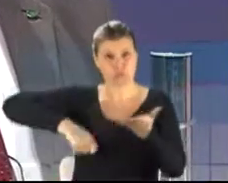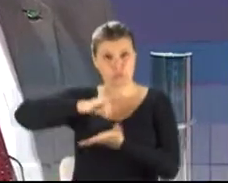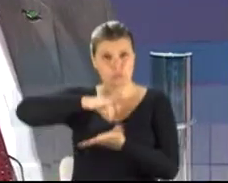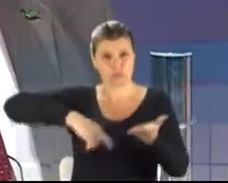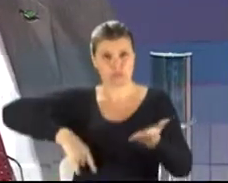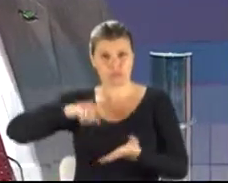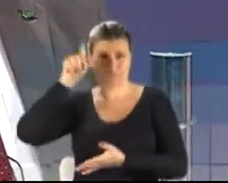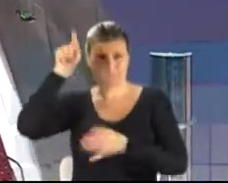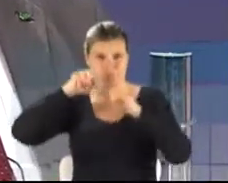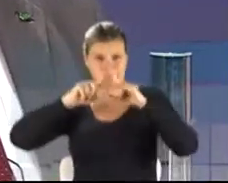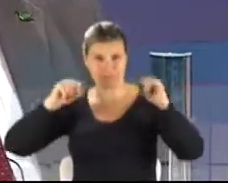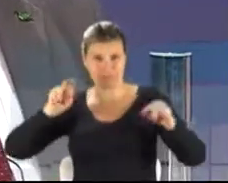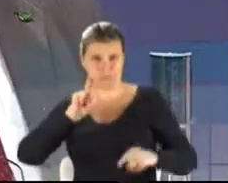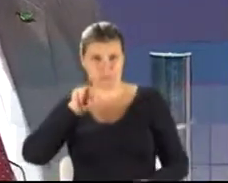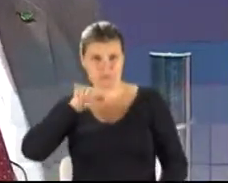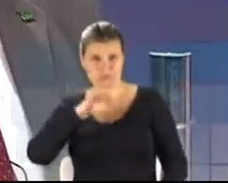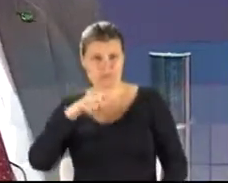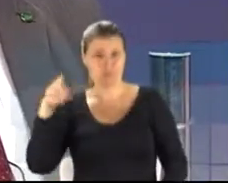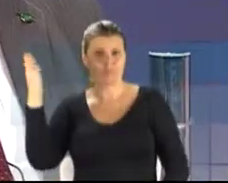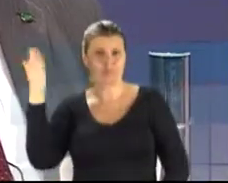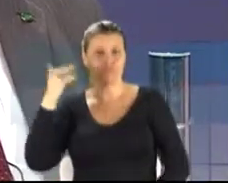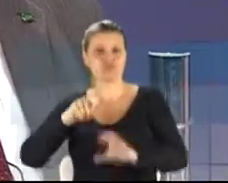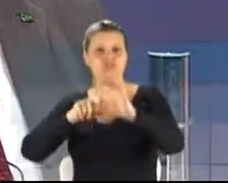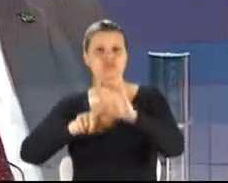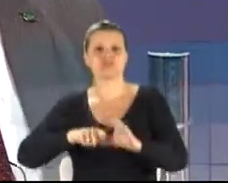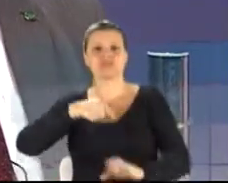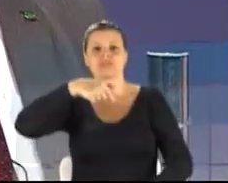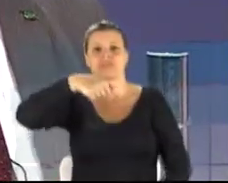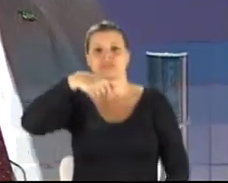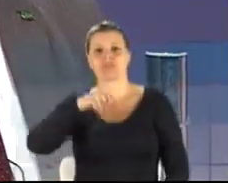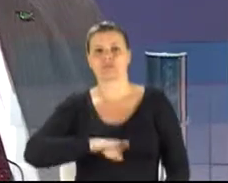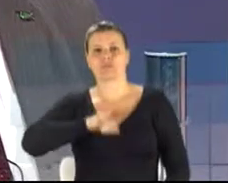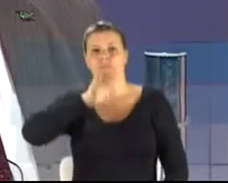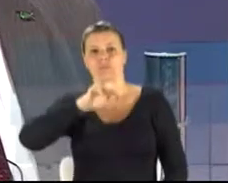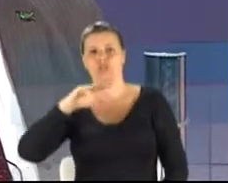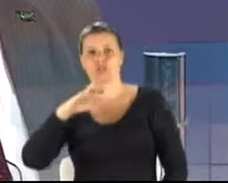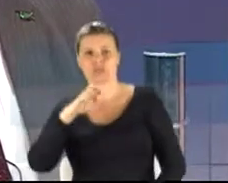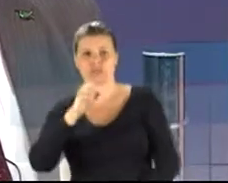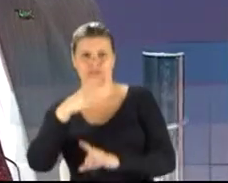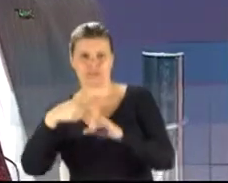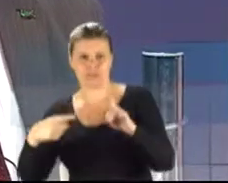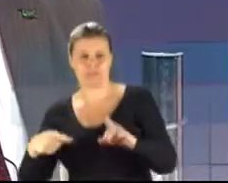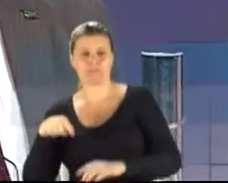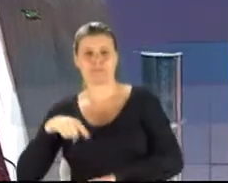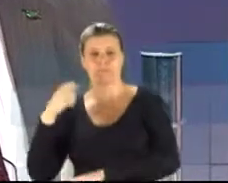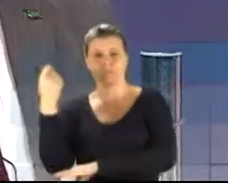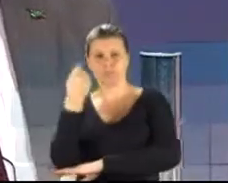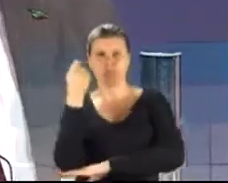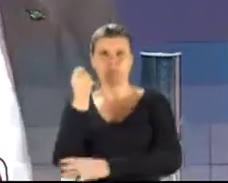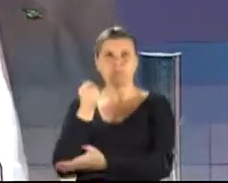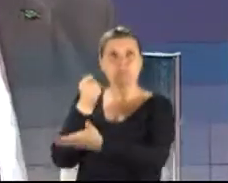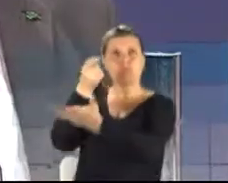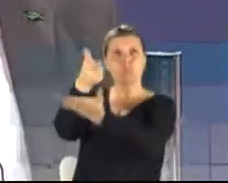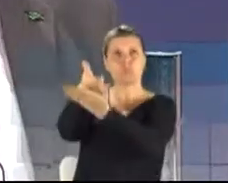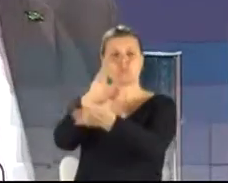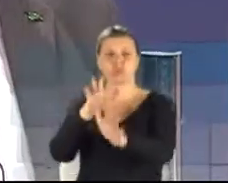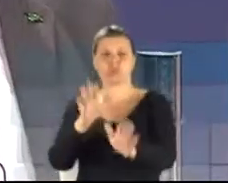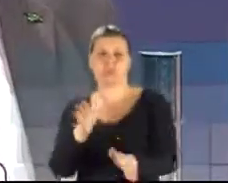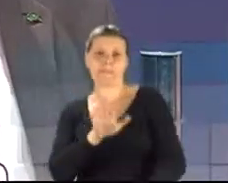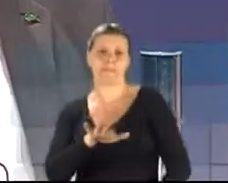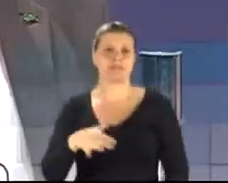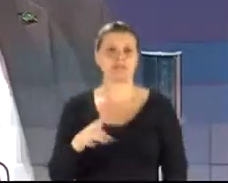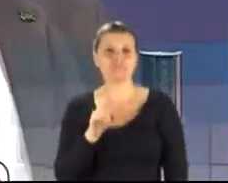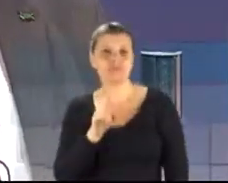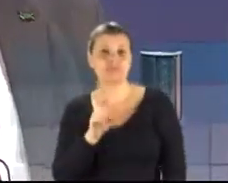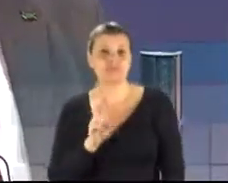dívida era de R 7,5 bilhões. O Rio Grande já pagou em torno de R$ 15 bilhões